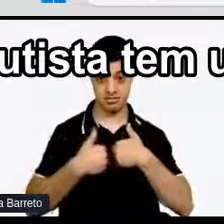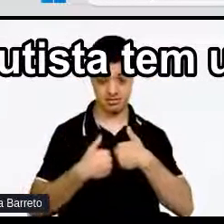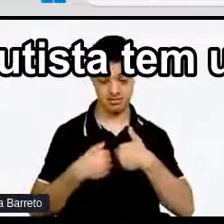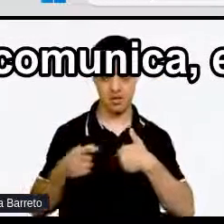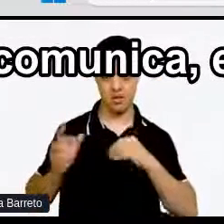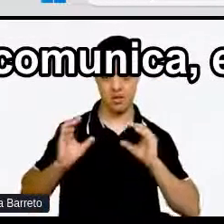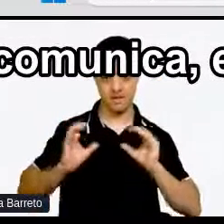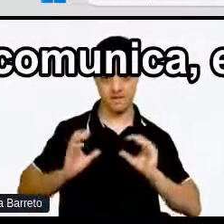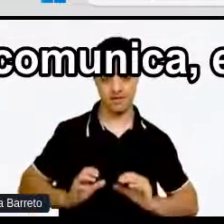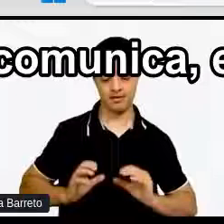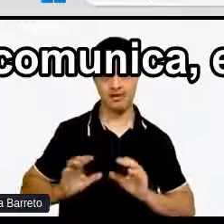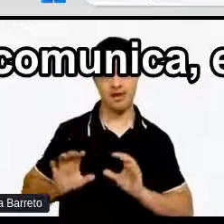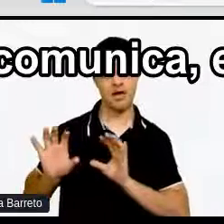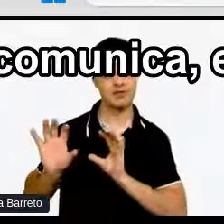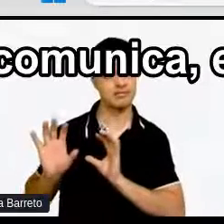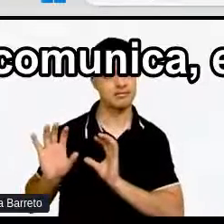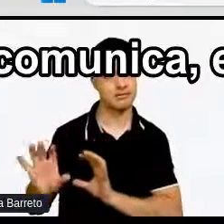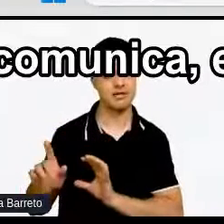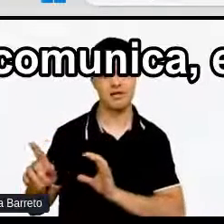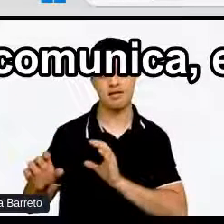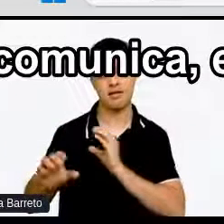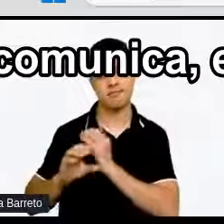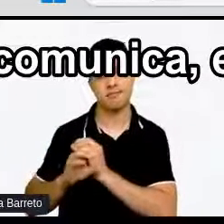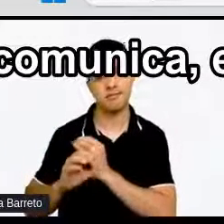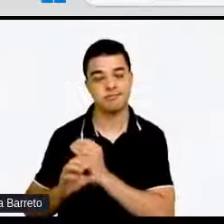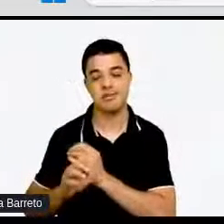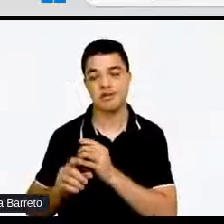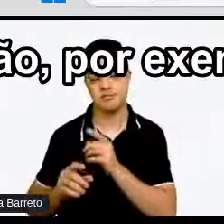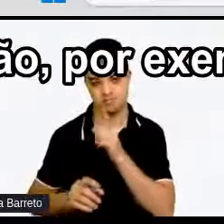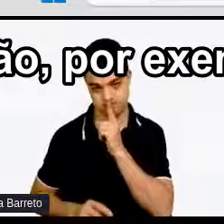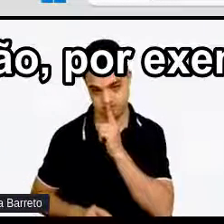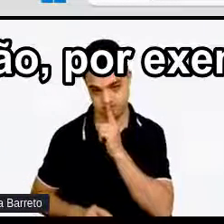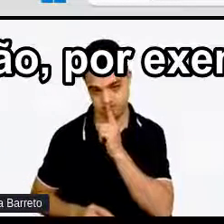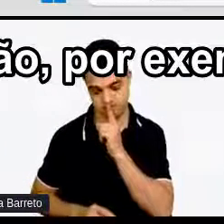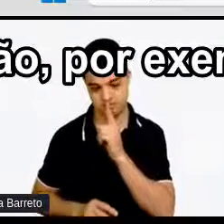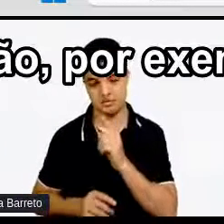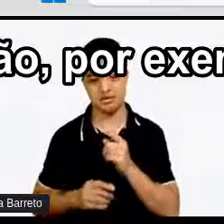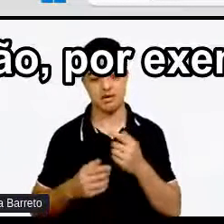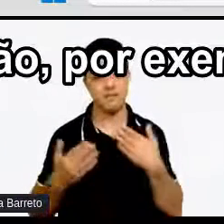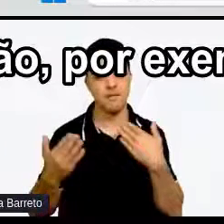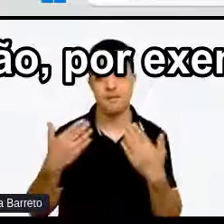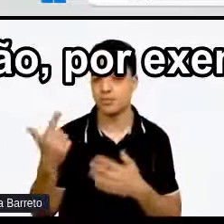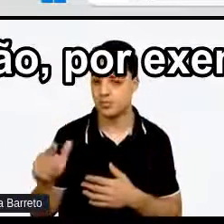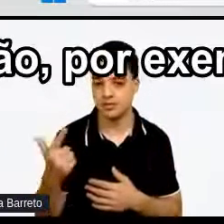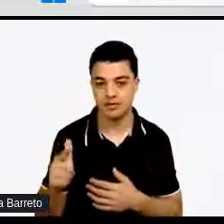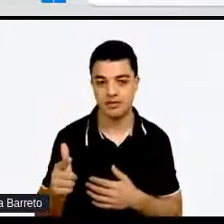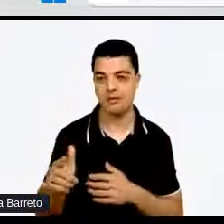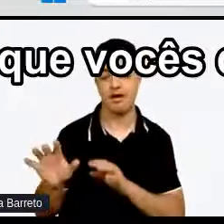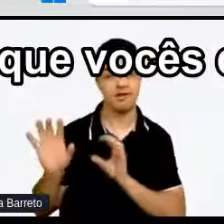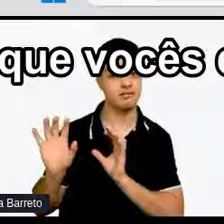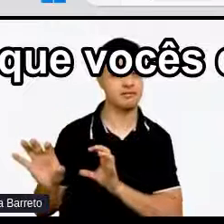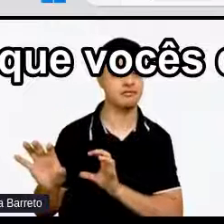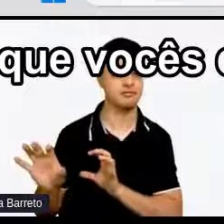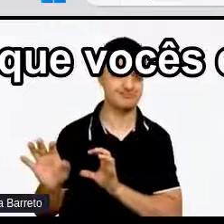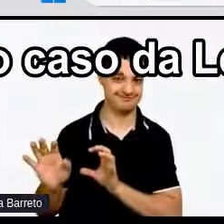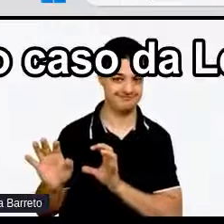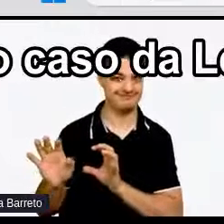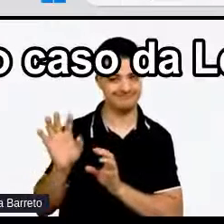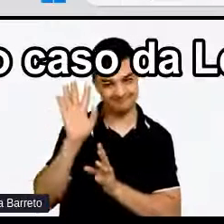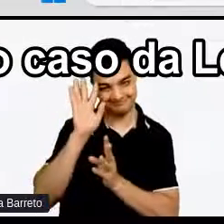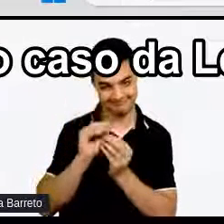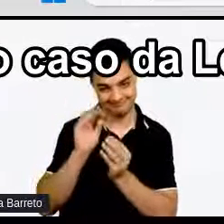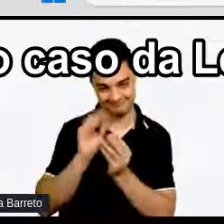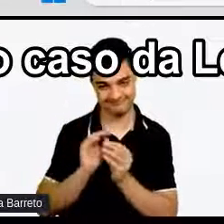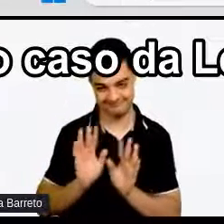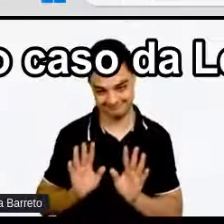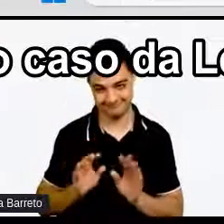Estereotipado Ela não se comunica Ela não se relaciona Enfim Então por exemplo Essa semana Que vocês devem ter visto Teve